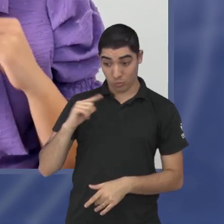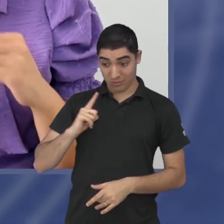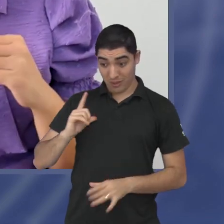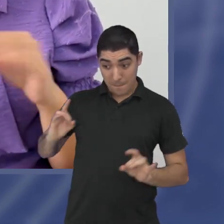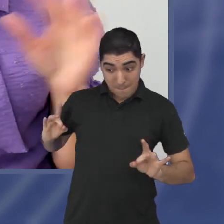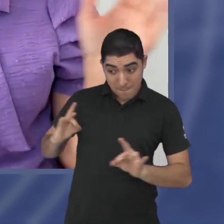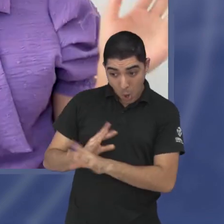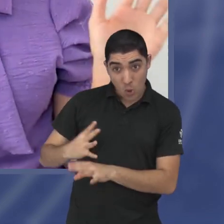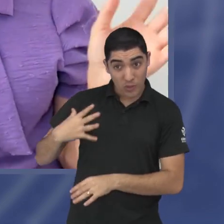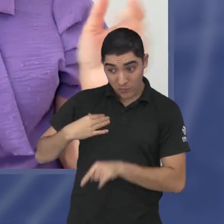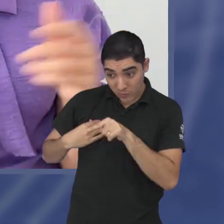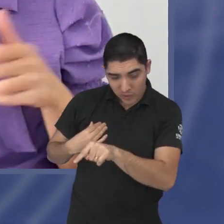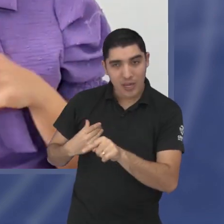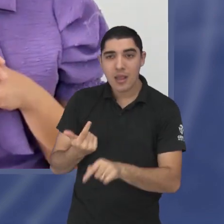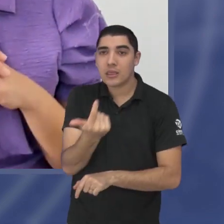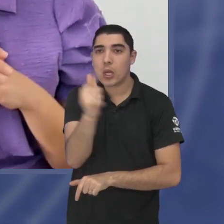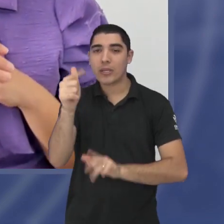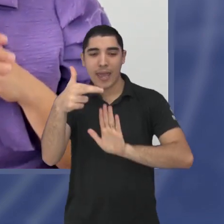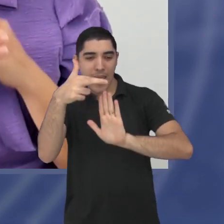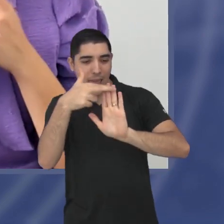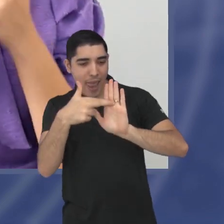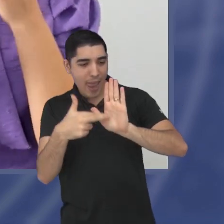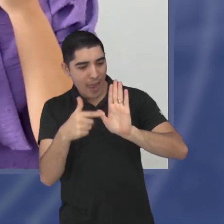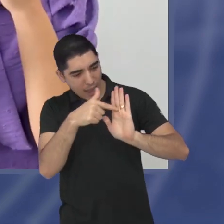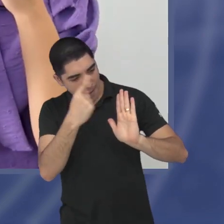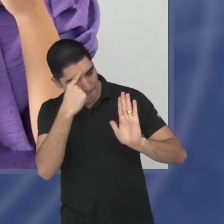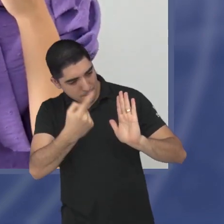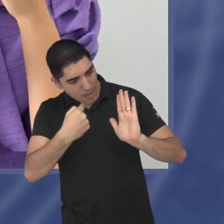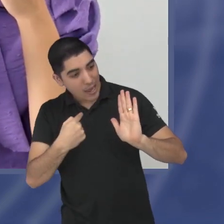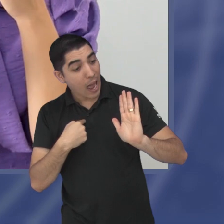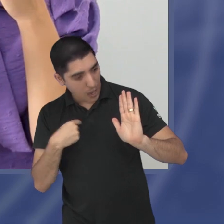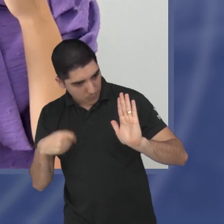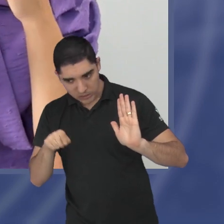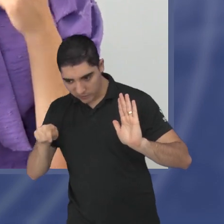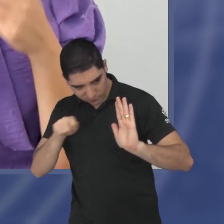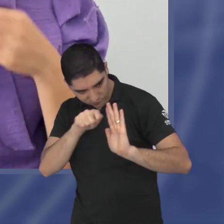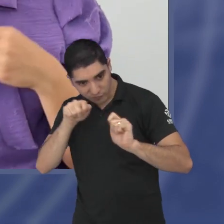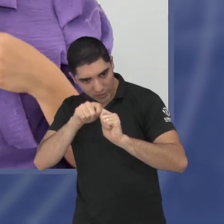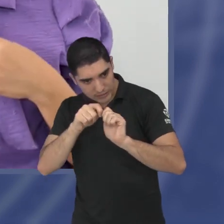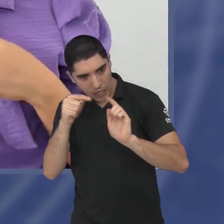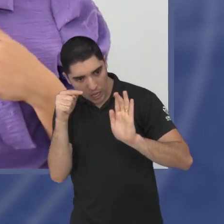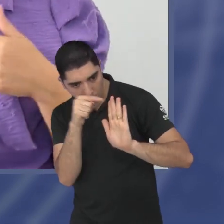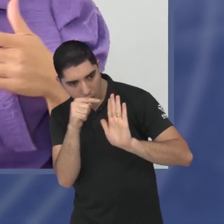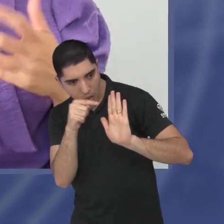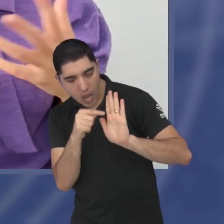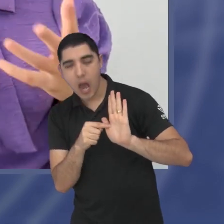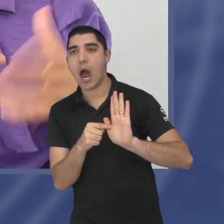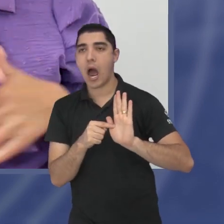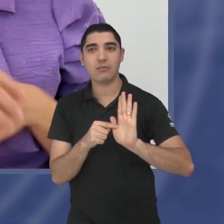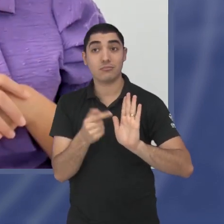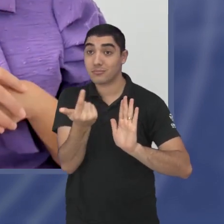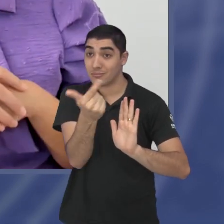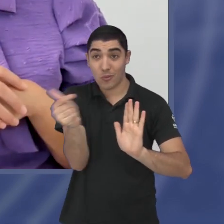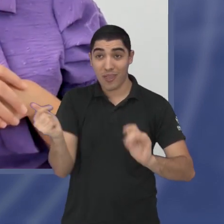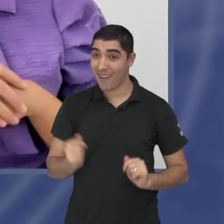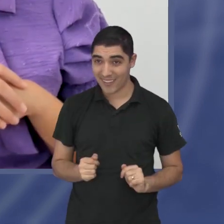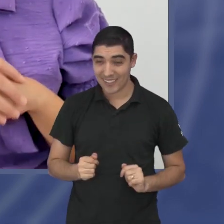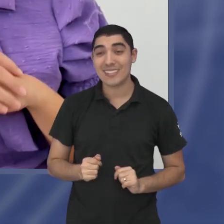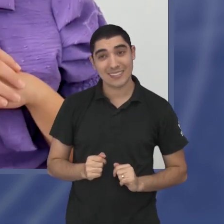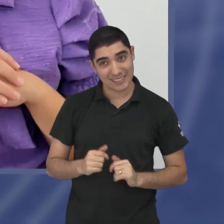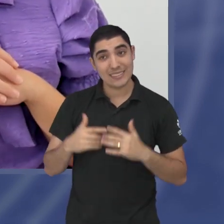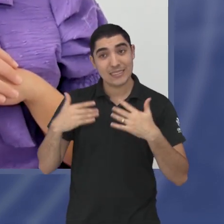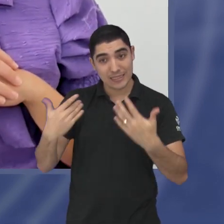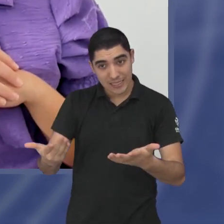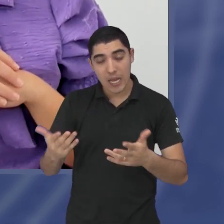receita de bolo, né, por isso essa idealização, essa romantização, ela vai se